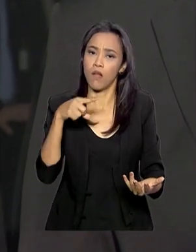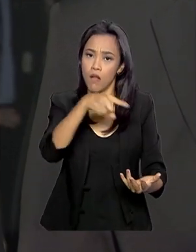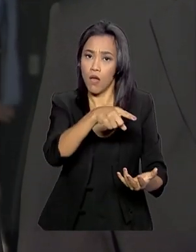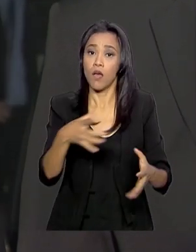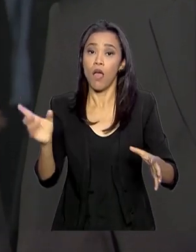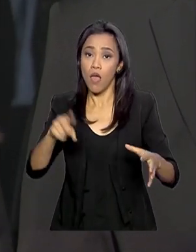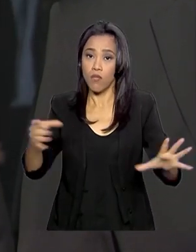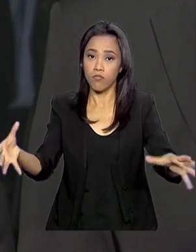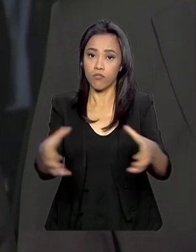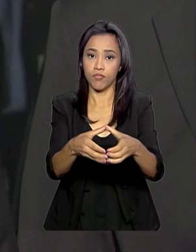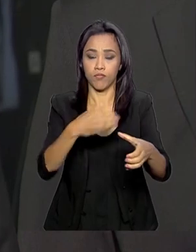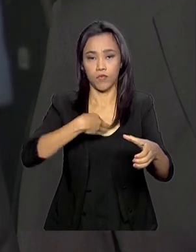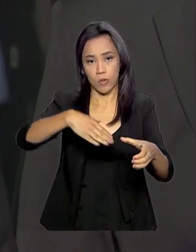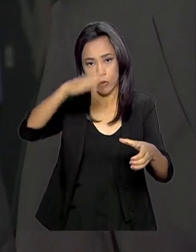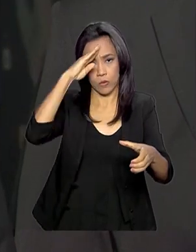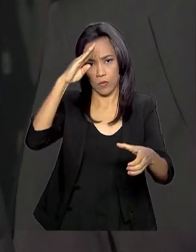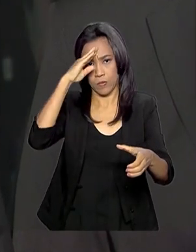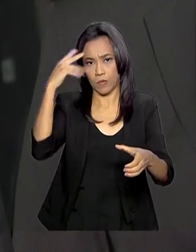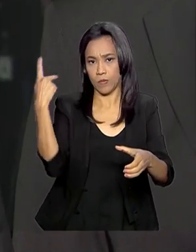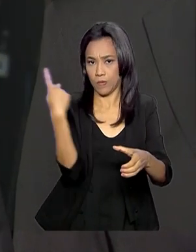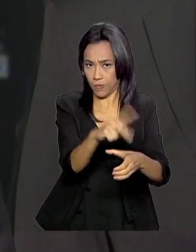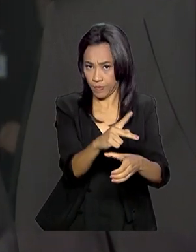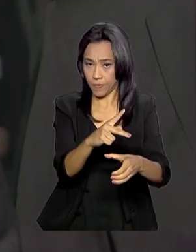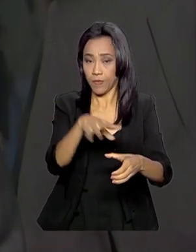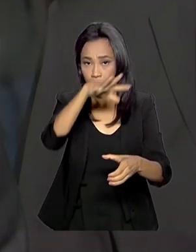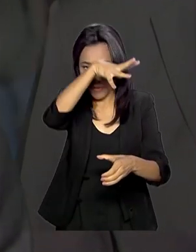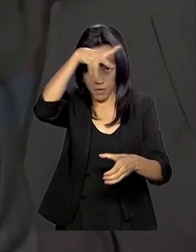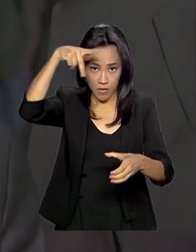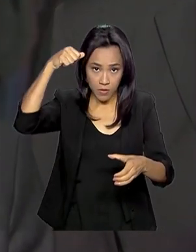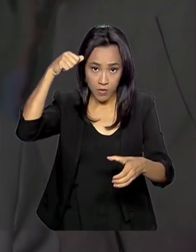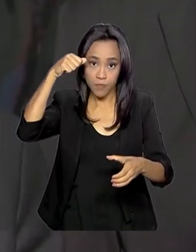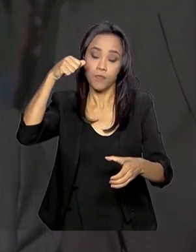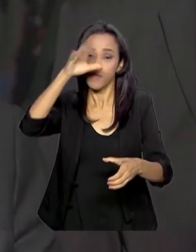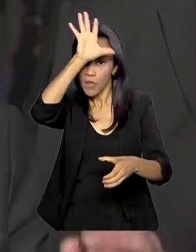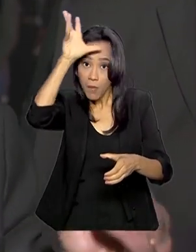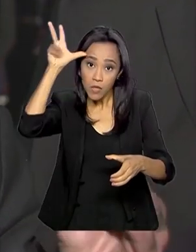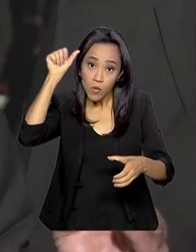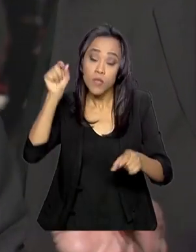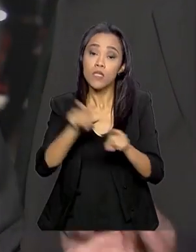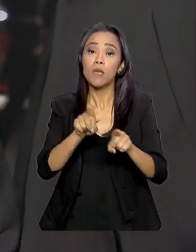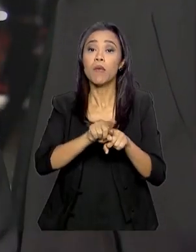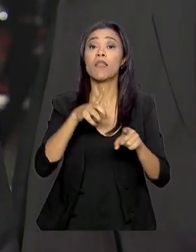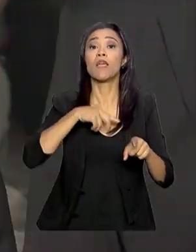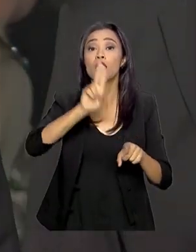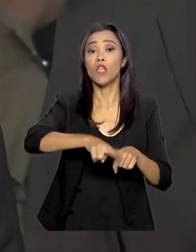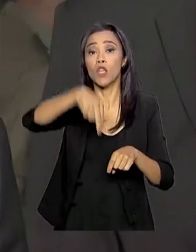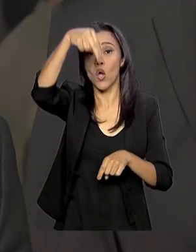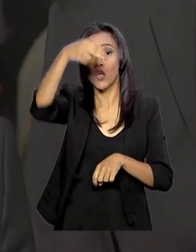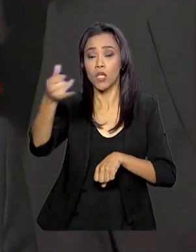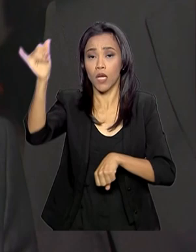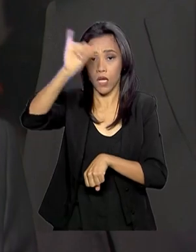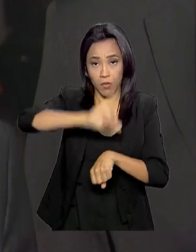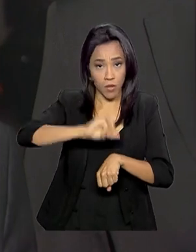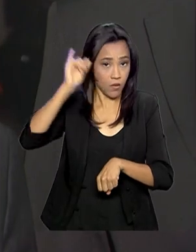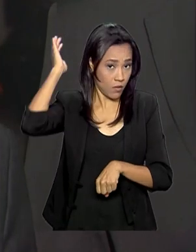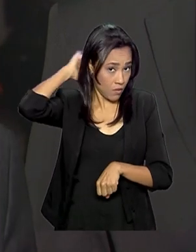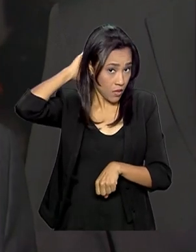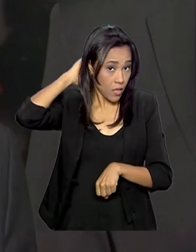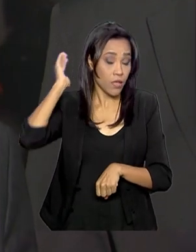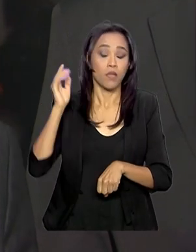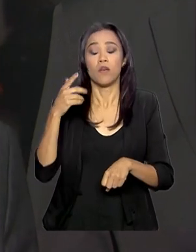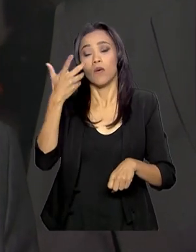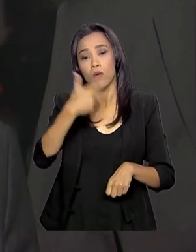da Amazônia, esse Comando Conjunto. E agora no Comando Militar do Norte, com sede em Belém. O Amapá na situação